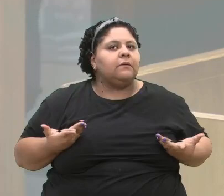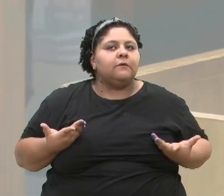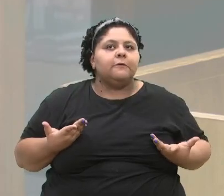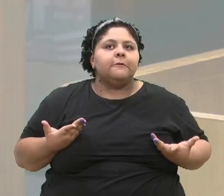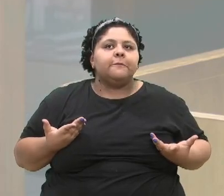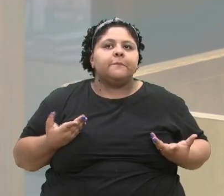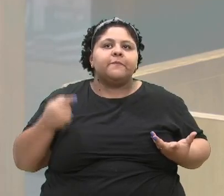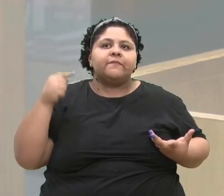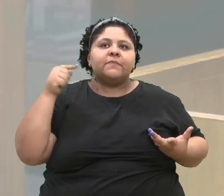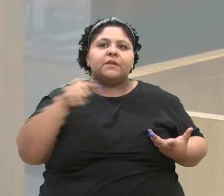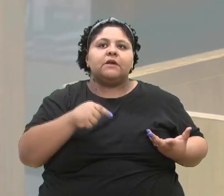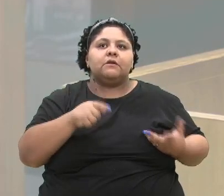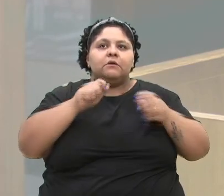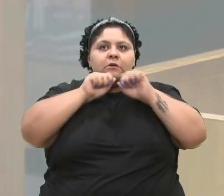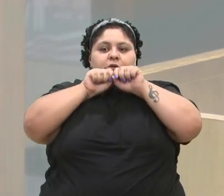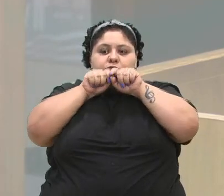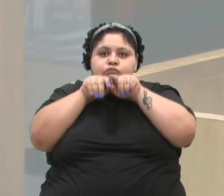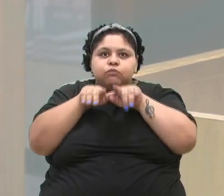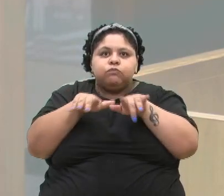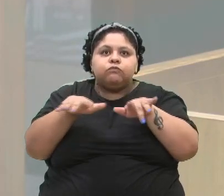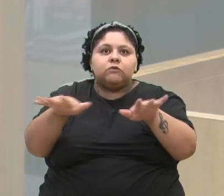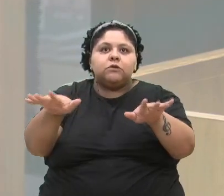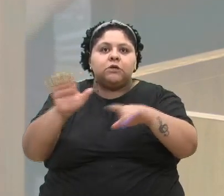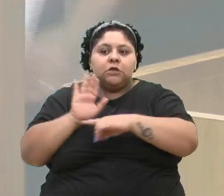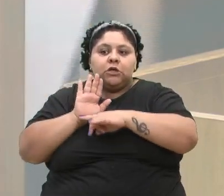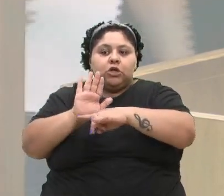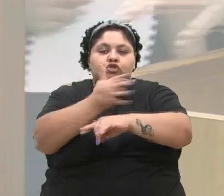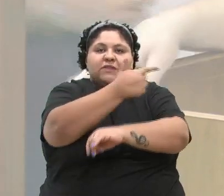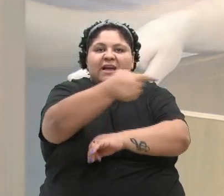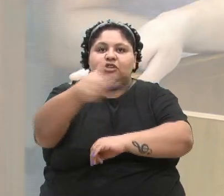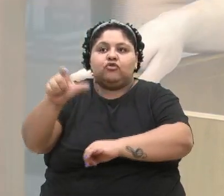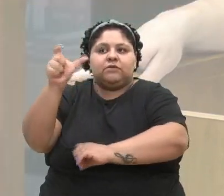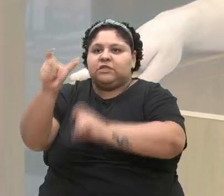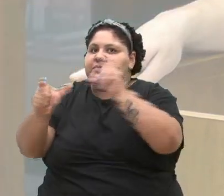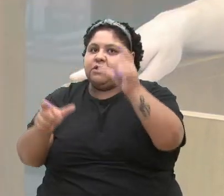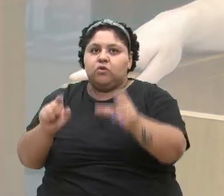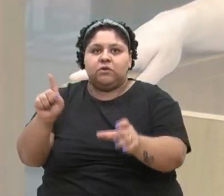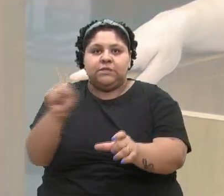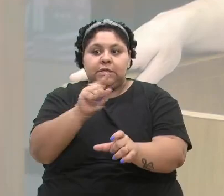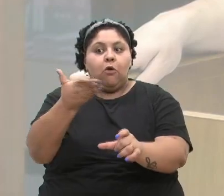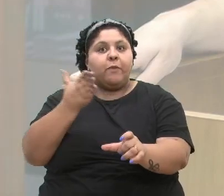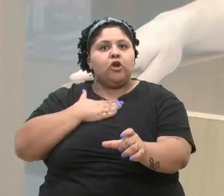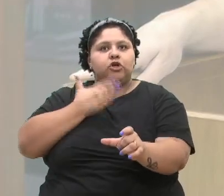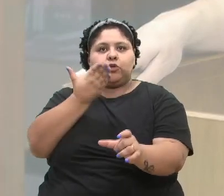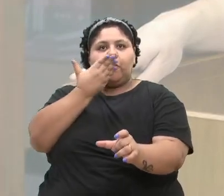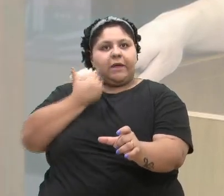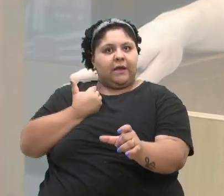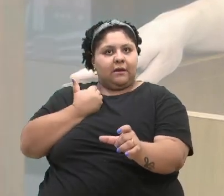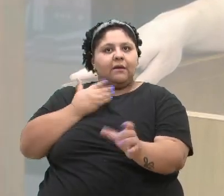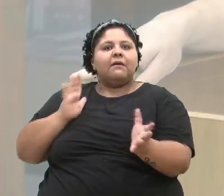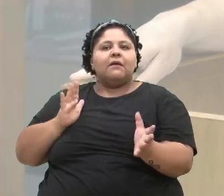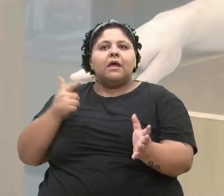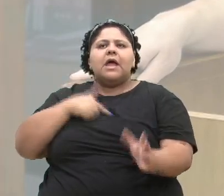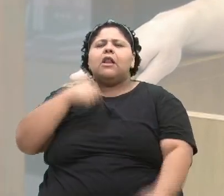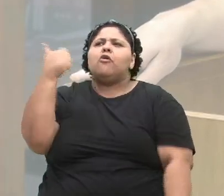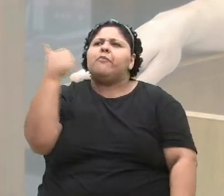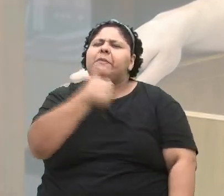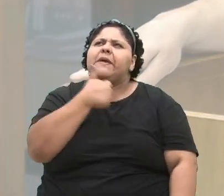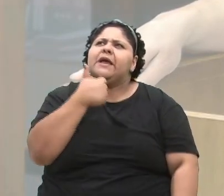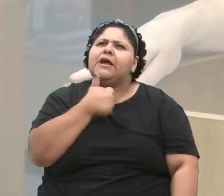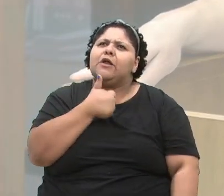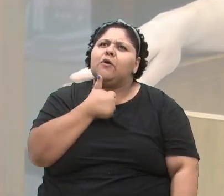Isso é para distribuir, isso aqui é para a gente ajudar os outros. Ela não deixava nós pegar. Eu me lembro que o primeiro tênis da Nike que eu tive foi